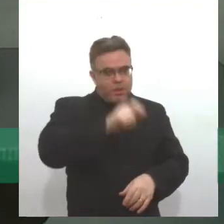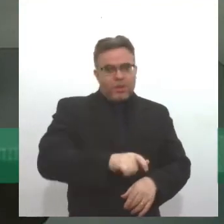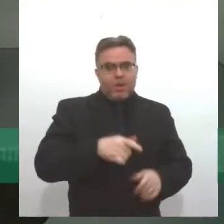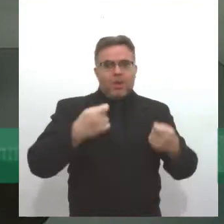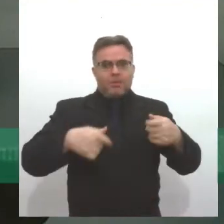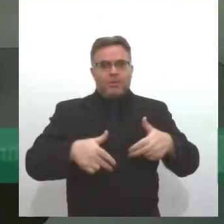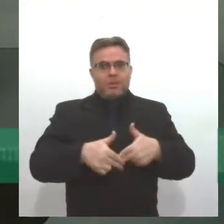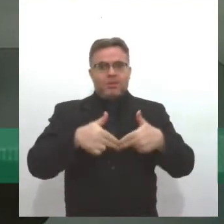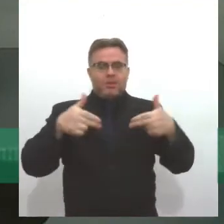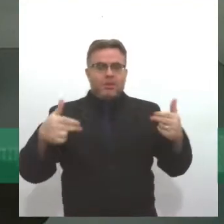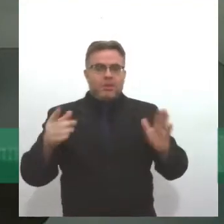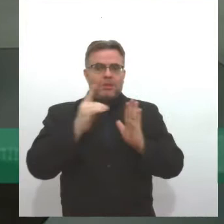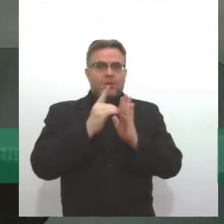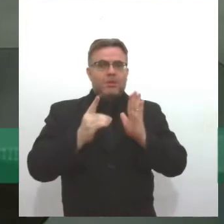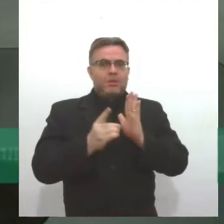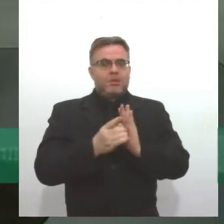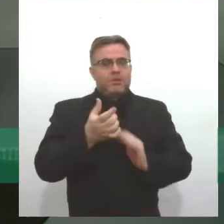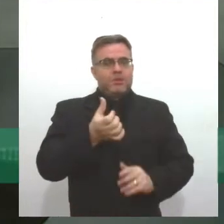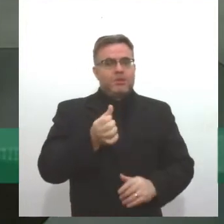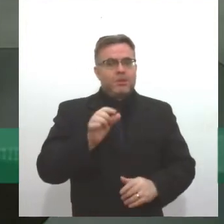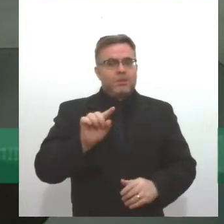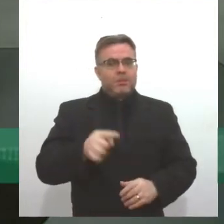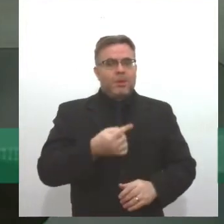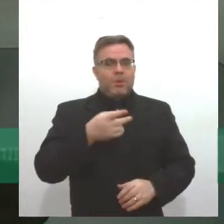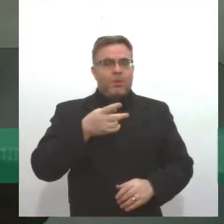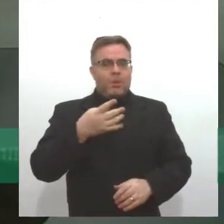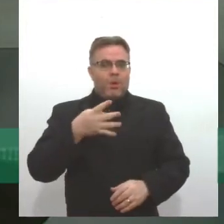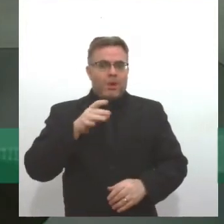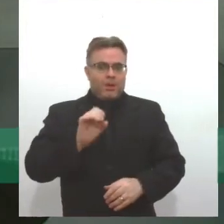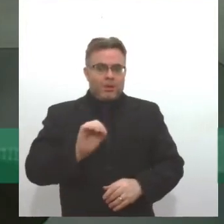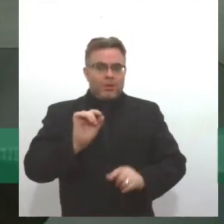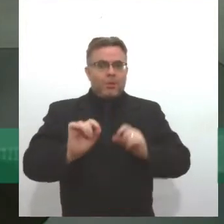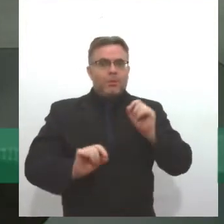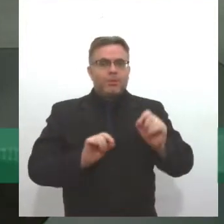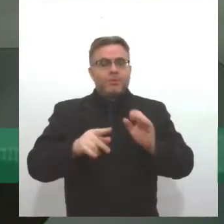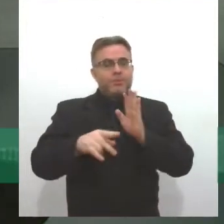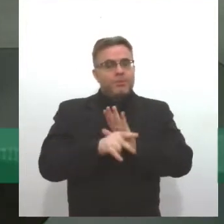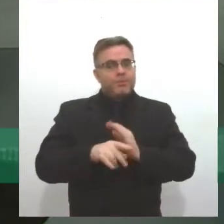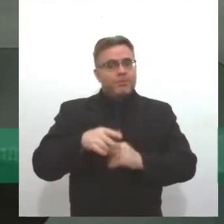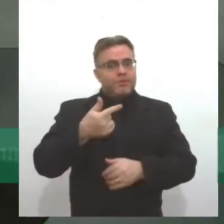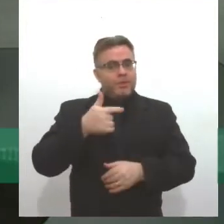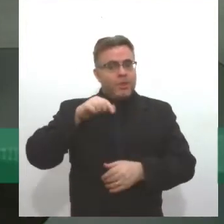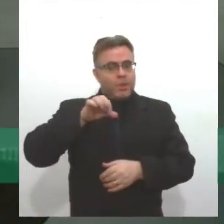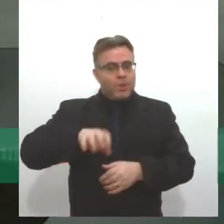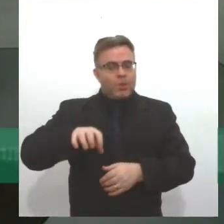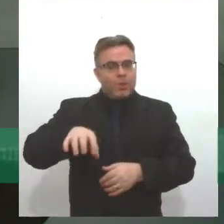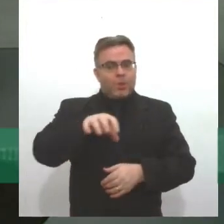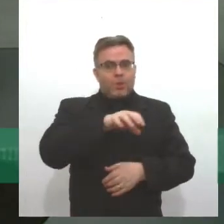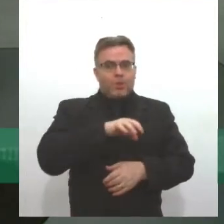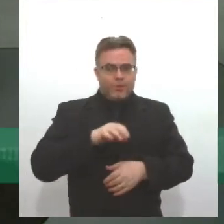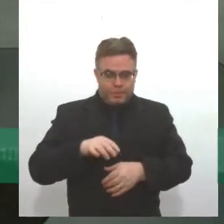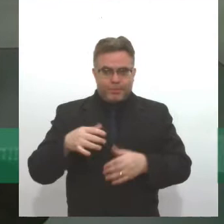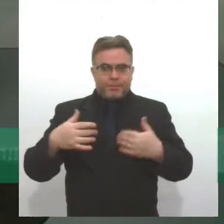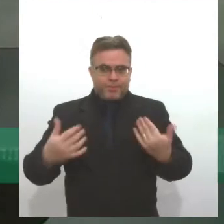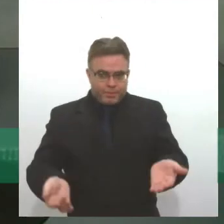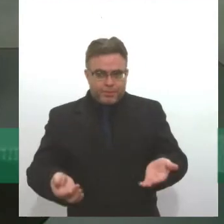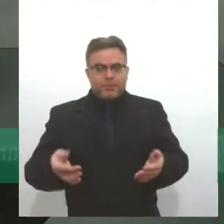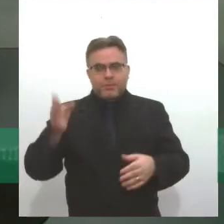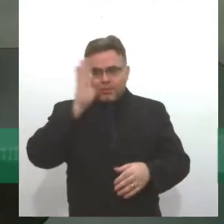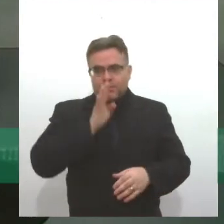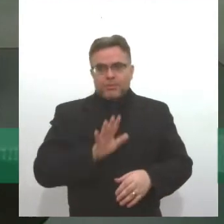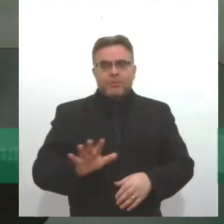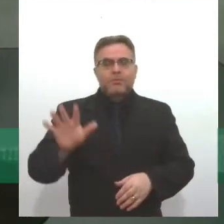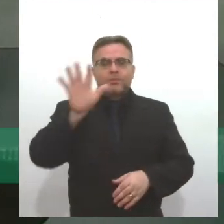decreto 6040, nós somos 29 povos de comunidade tradicionais no Brasil. E o Nordeste, nós somos muito ricos de povos de comunidade tradicionais,